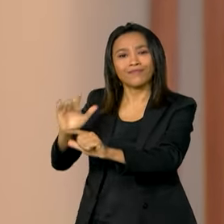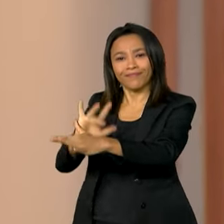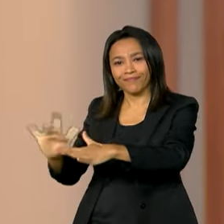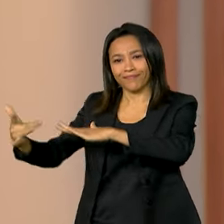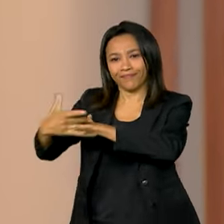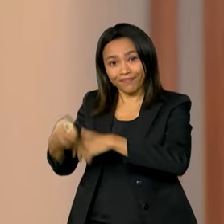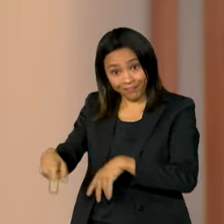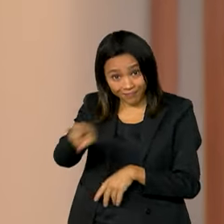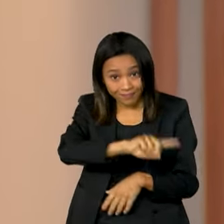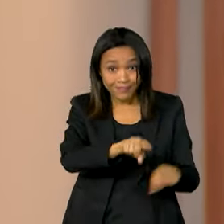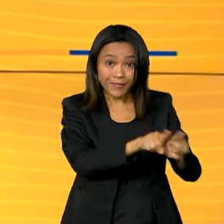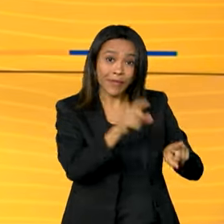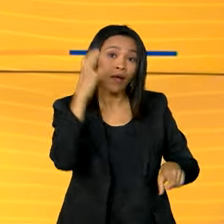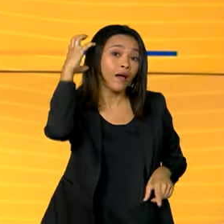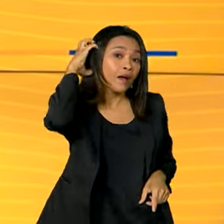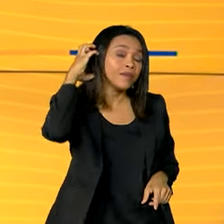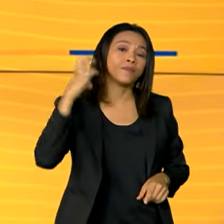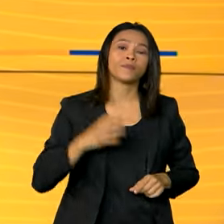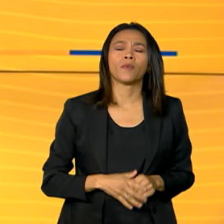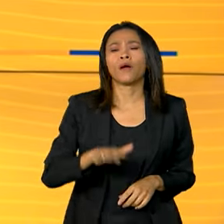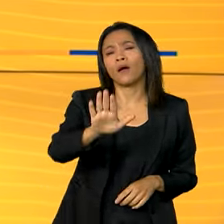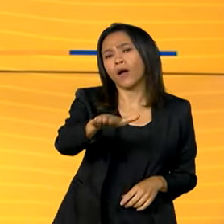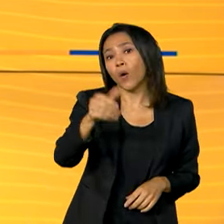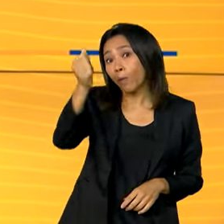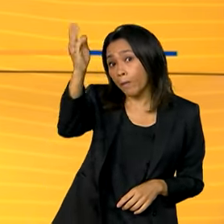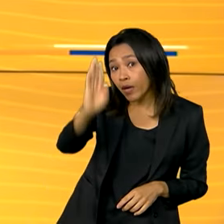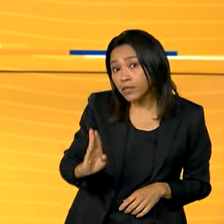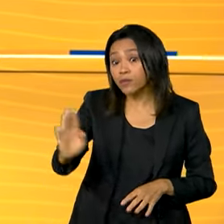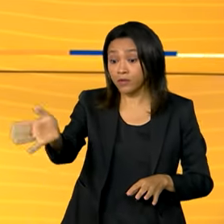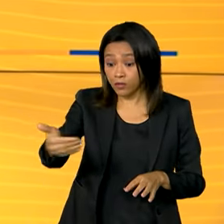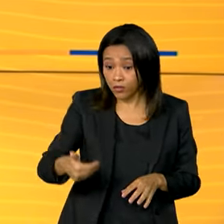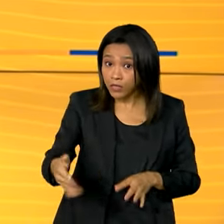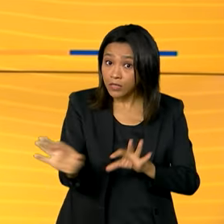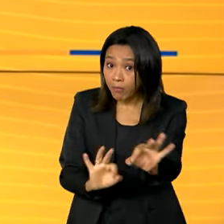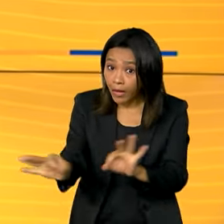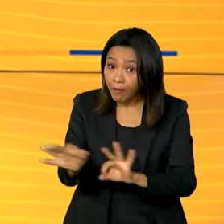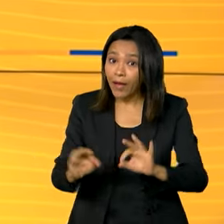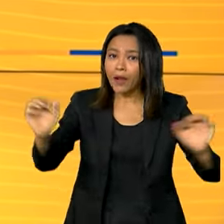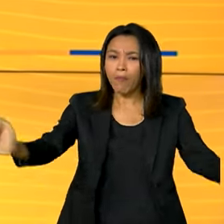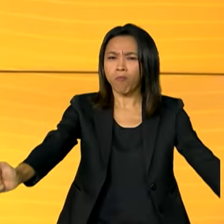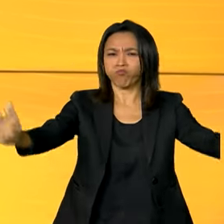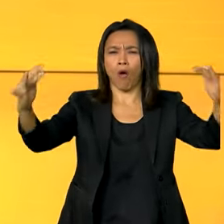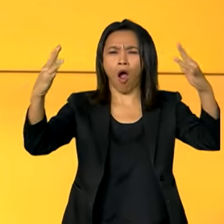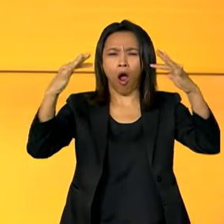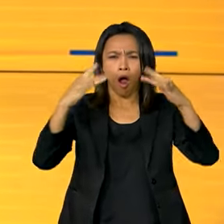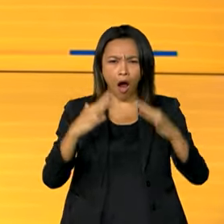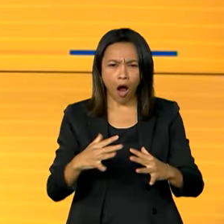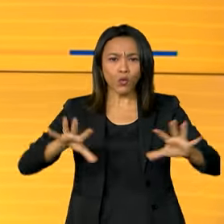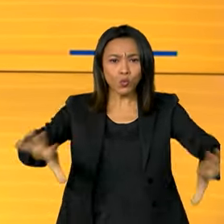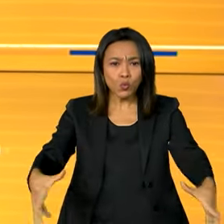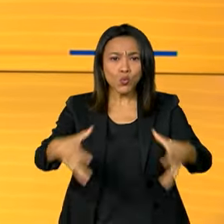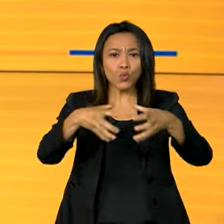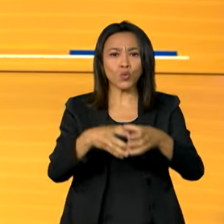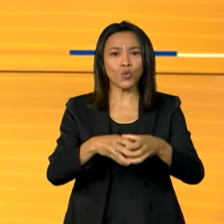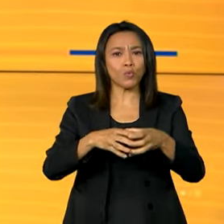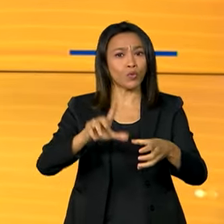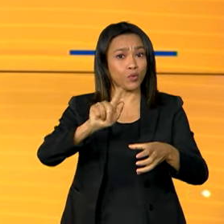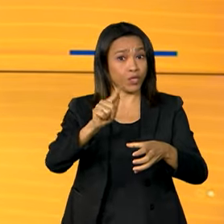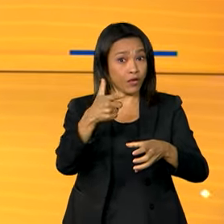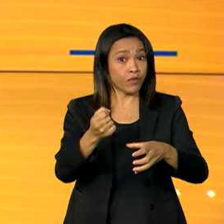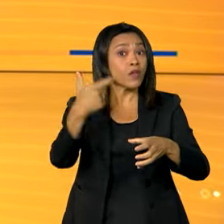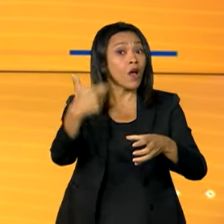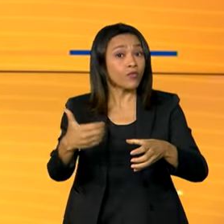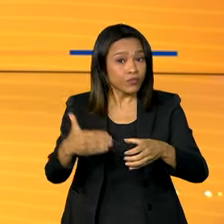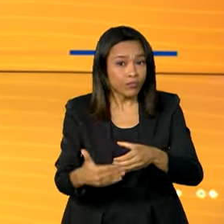e pela rádio GOV. O Brasil se prepara para receber a cúpula de líderes do G20. O encontro será no Rio de